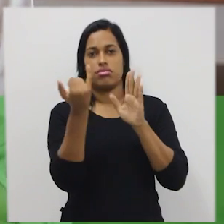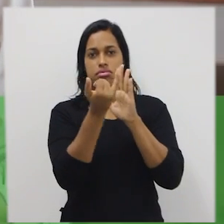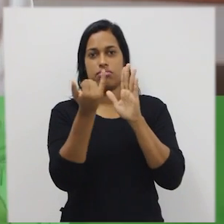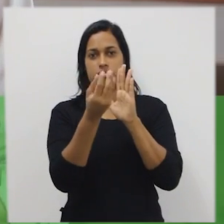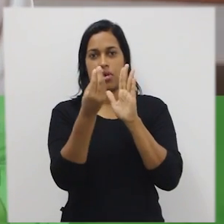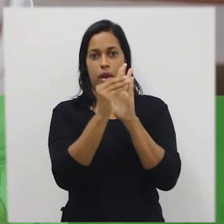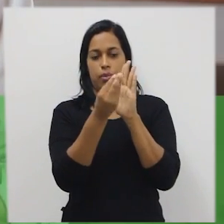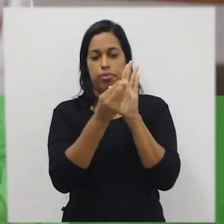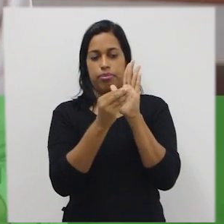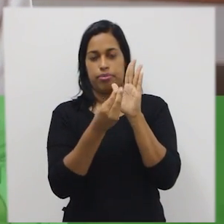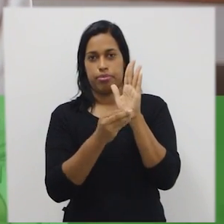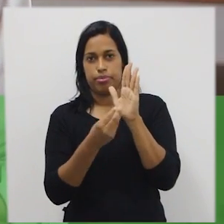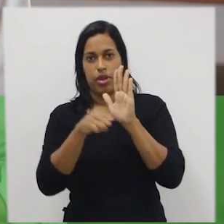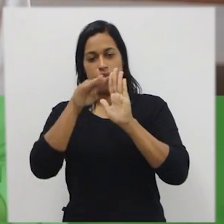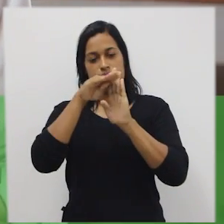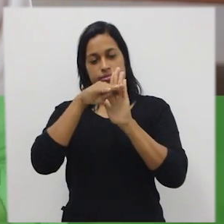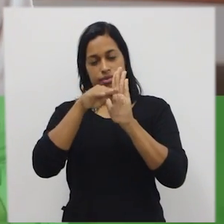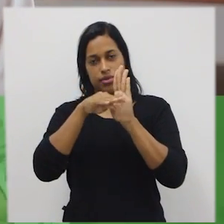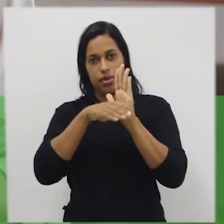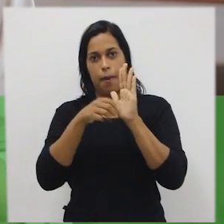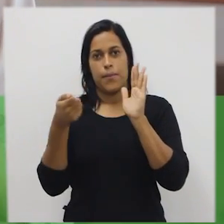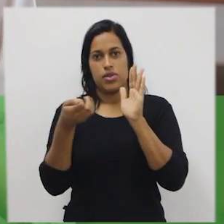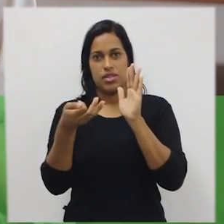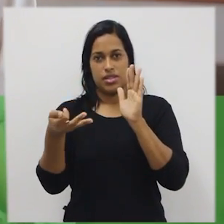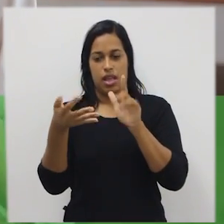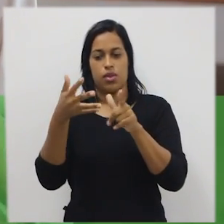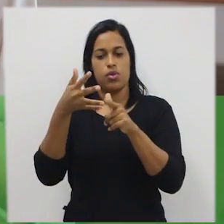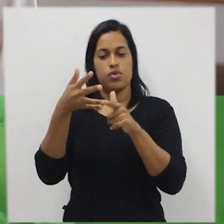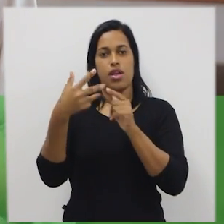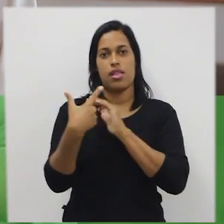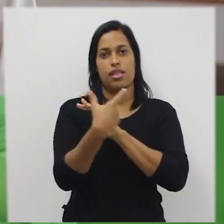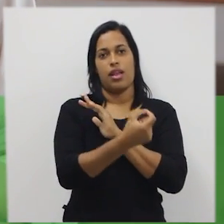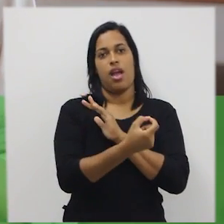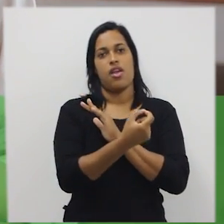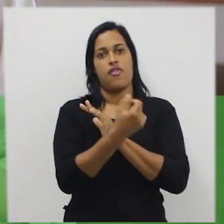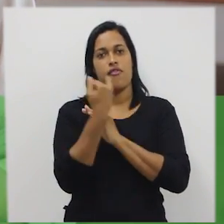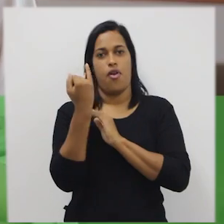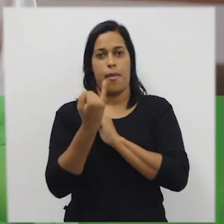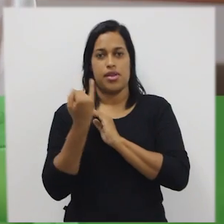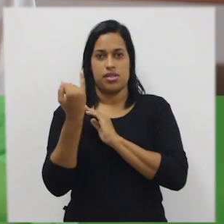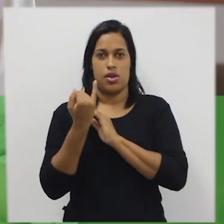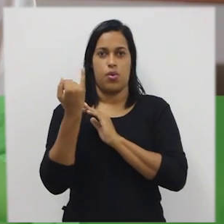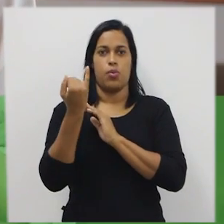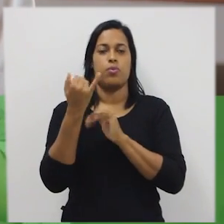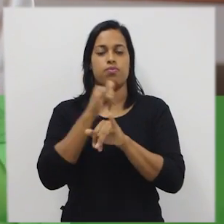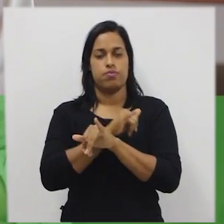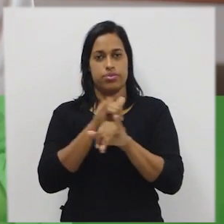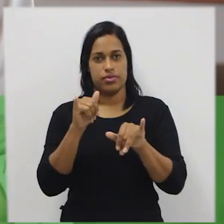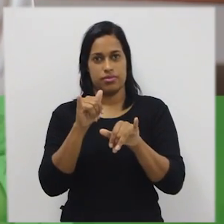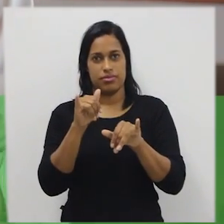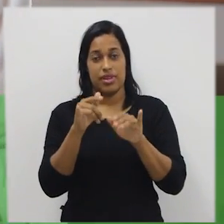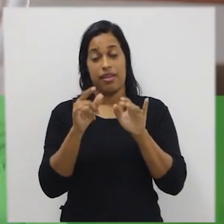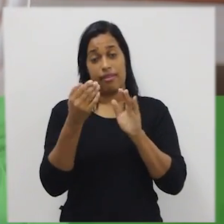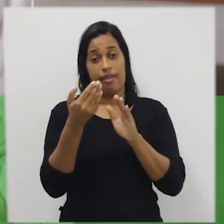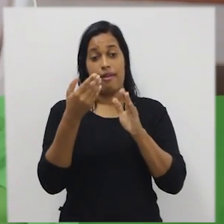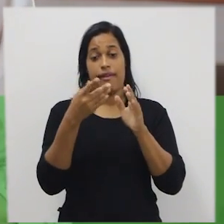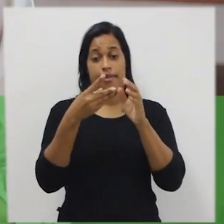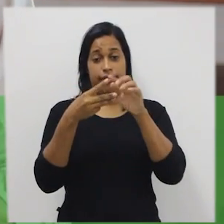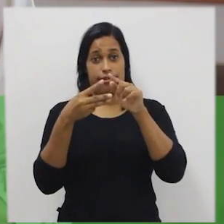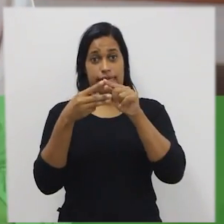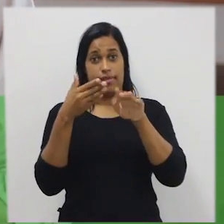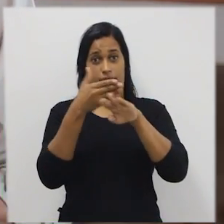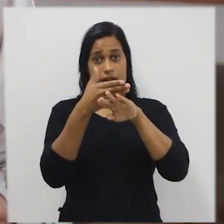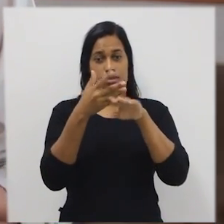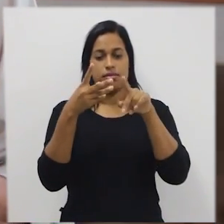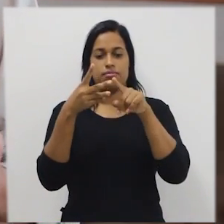processados e saem informações. Então temos as etapas de entrada, processamento e saída.